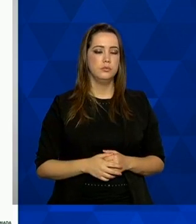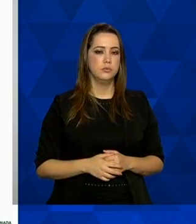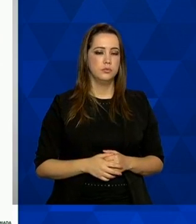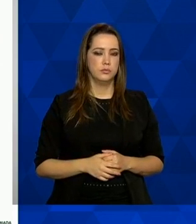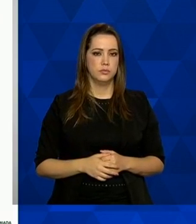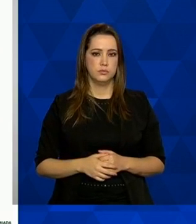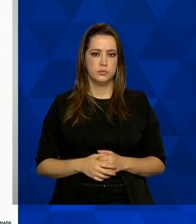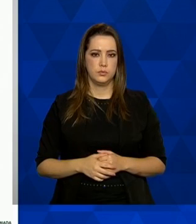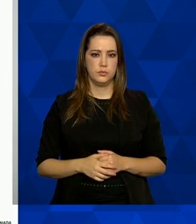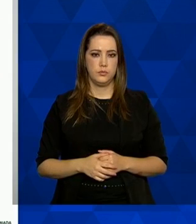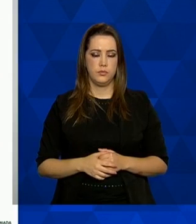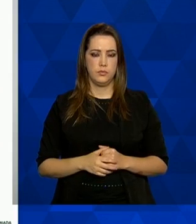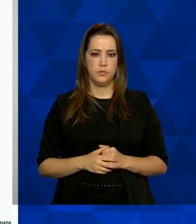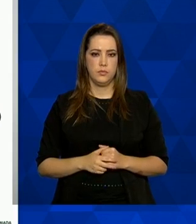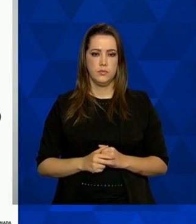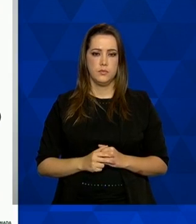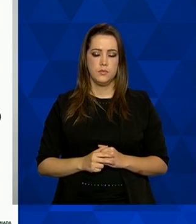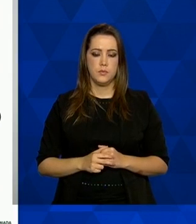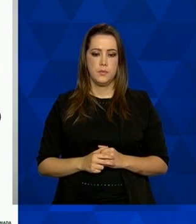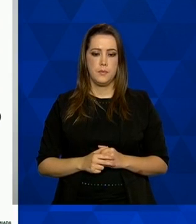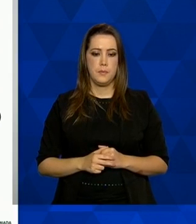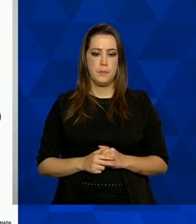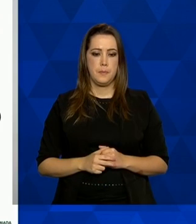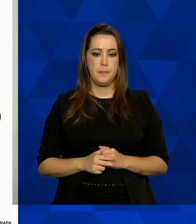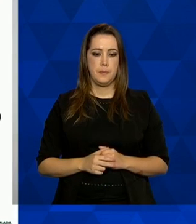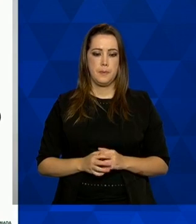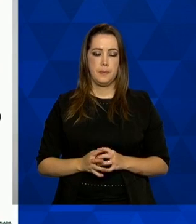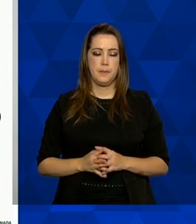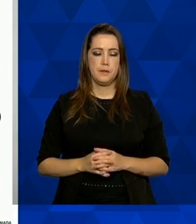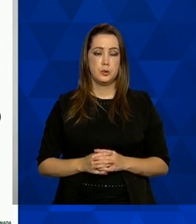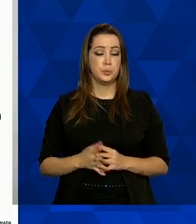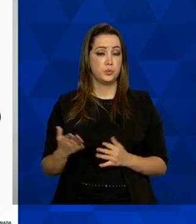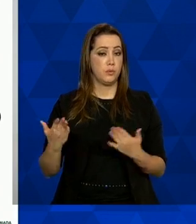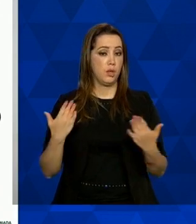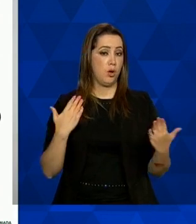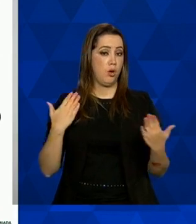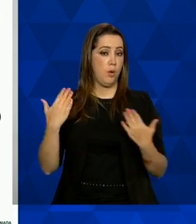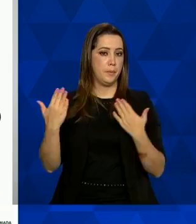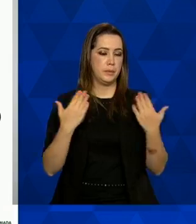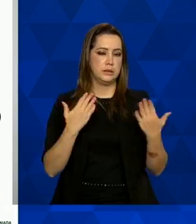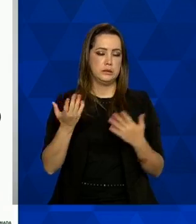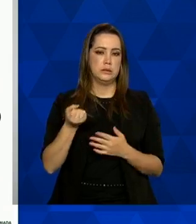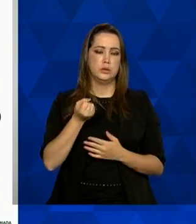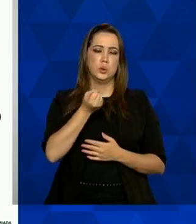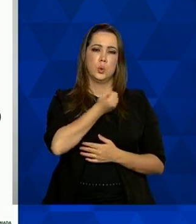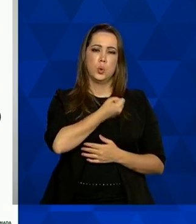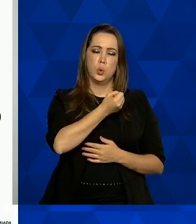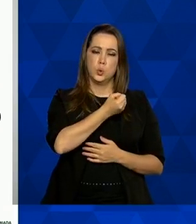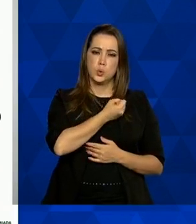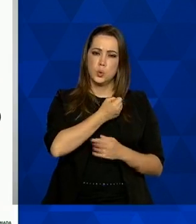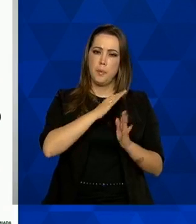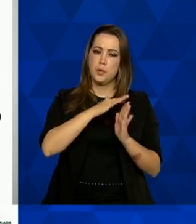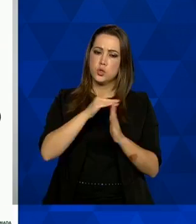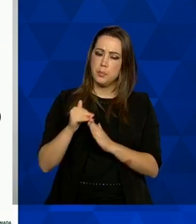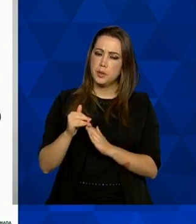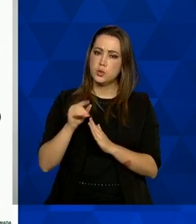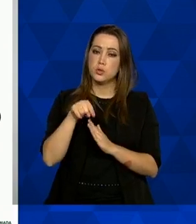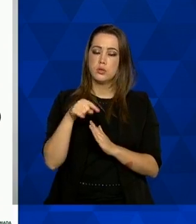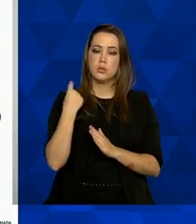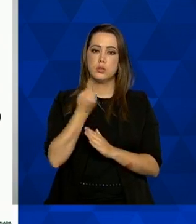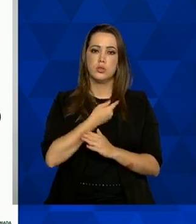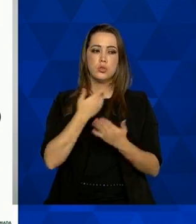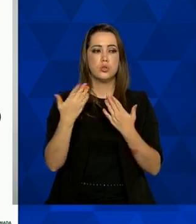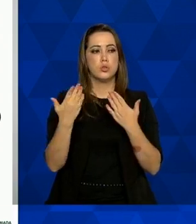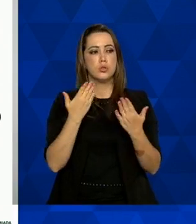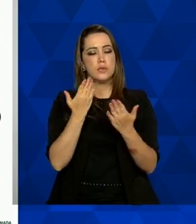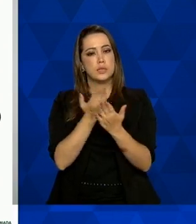demonstrados no gráfico em relação a esses exames solicitados a gente vai para uma